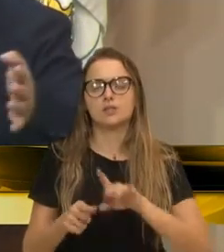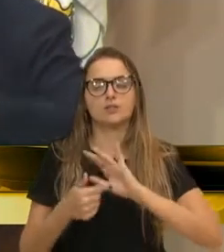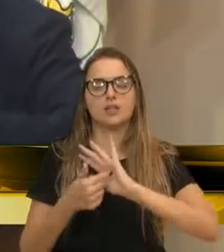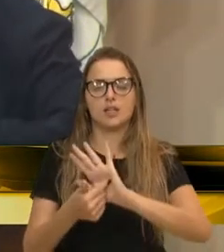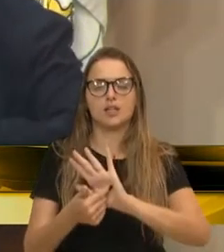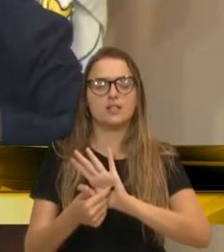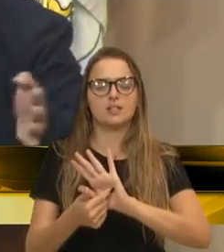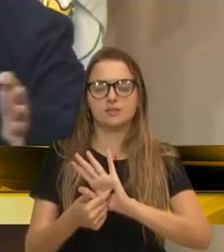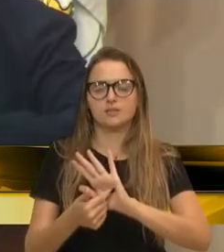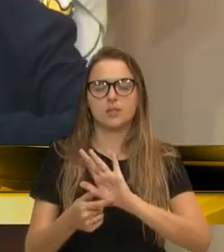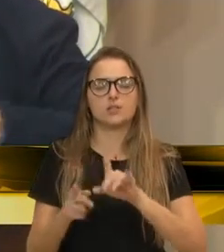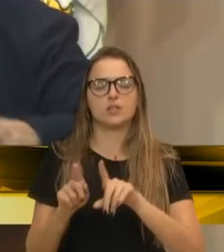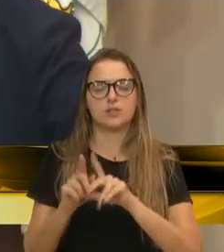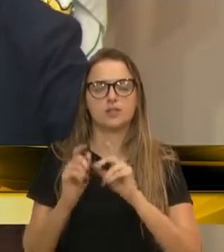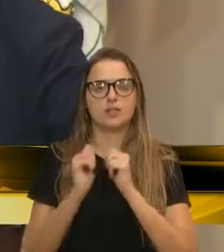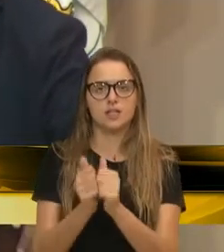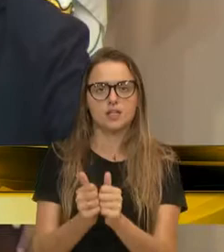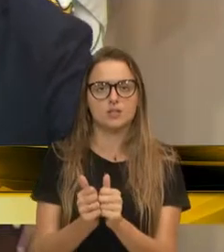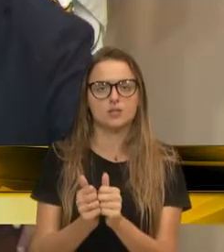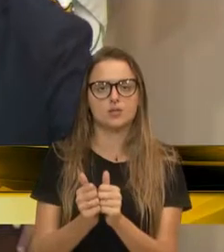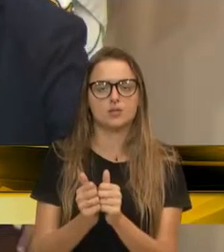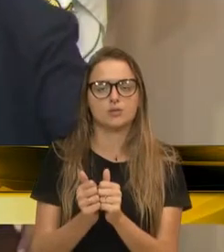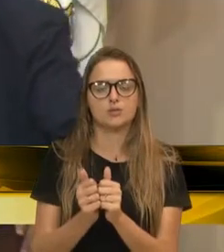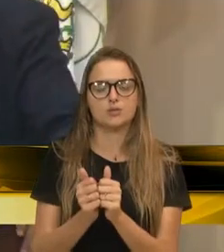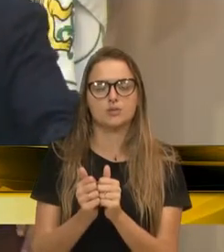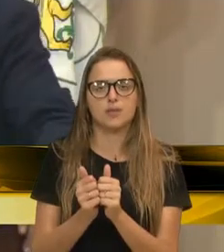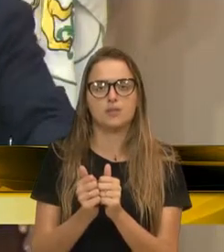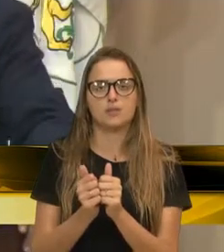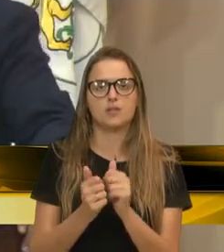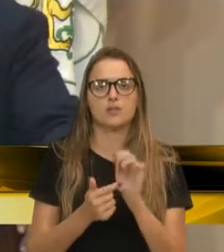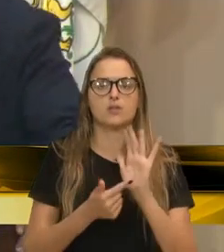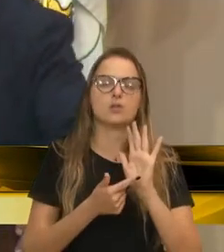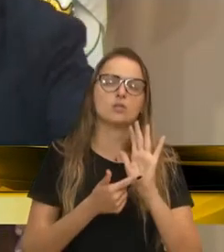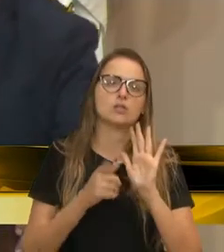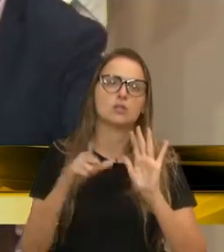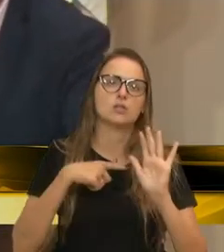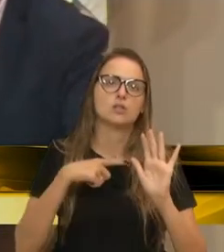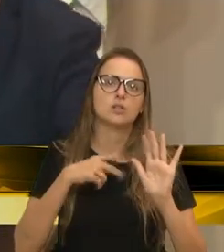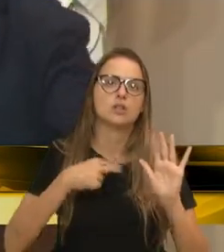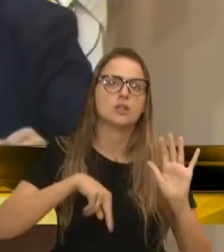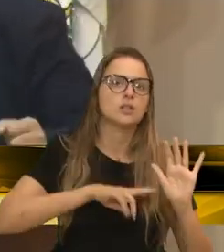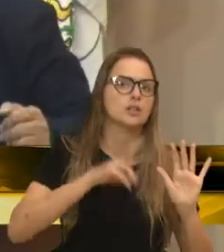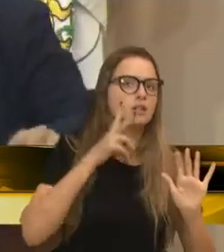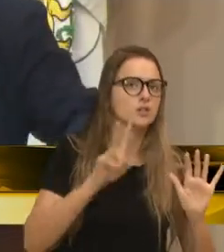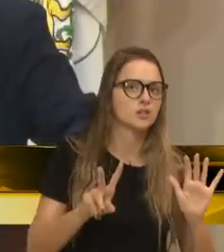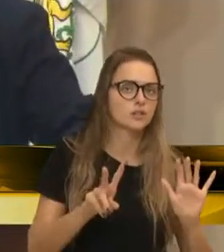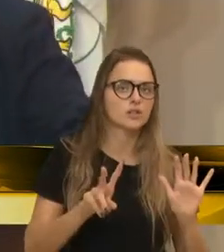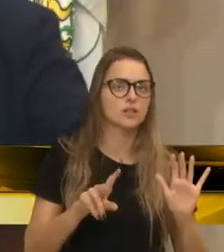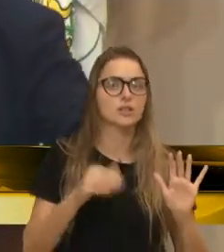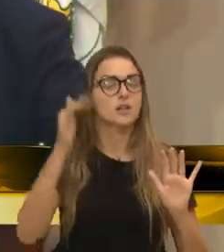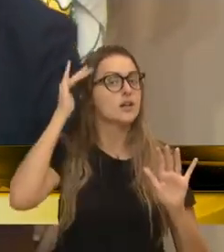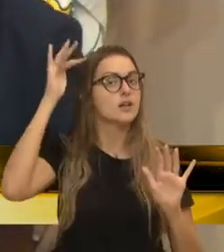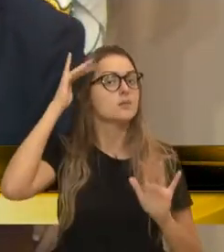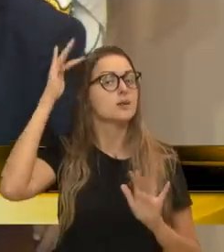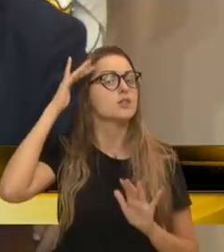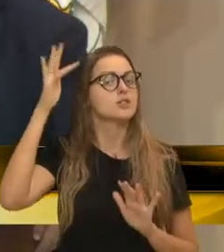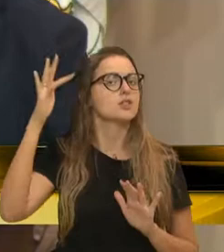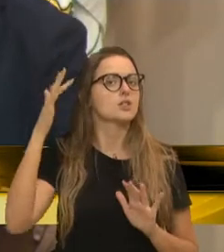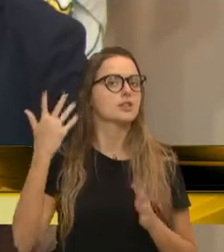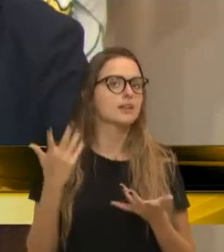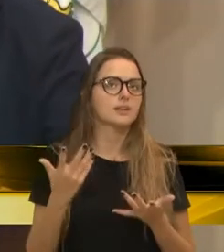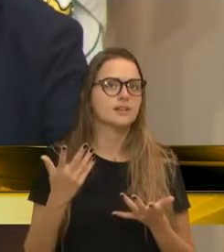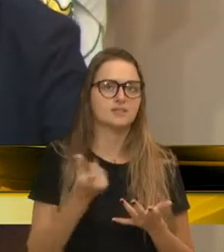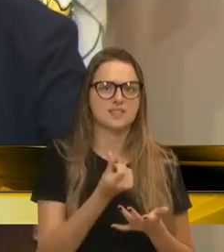de ambas partes, que seja, para nós isso é, com certeza, desrespeito. Mas imagina ficar, o